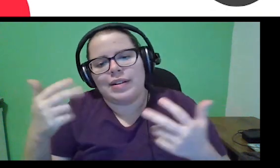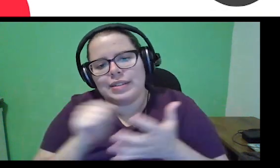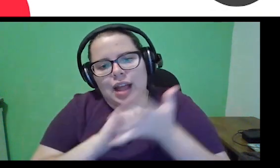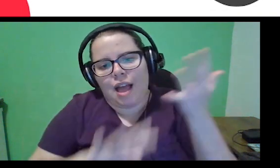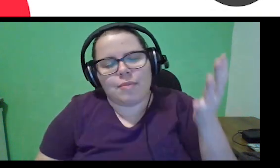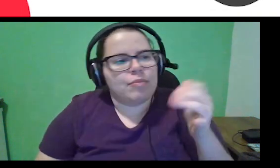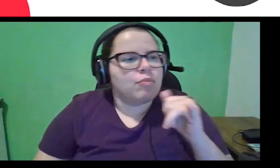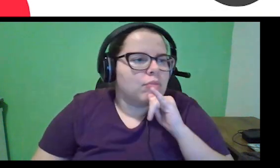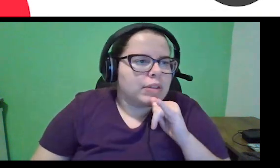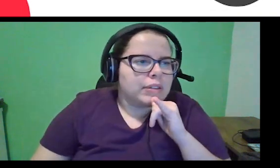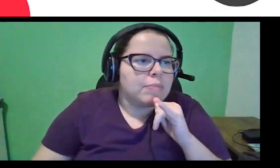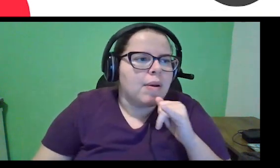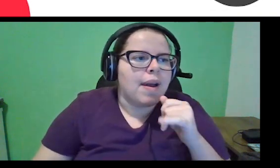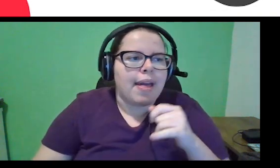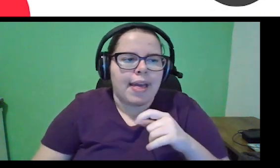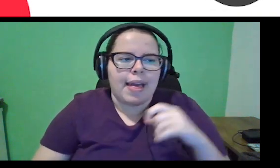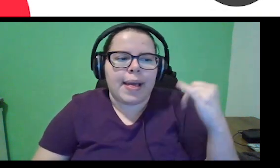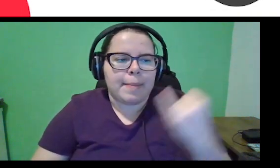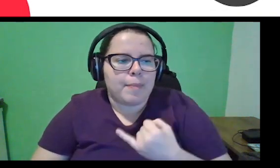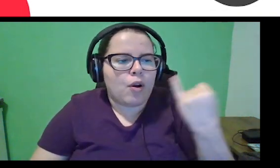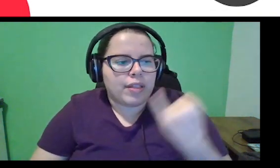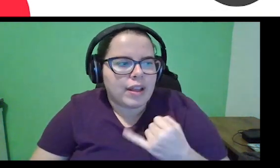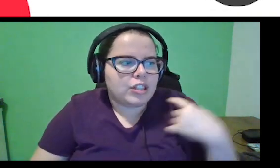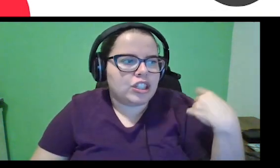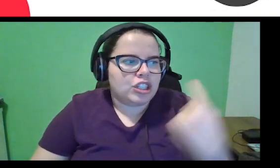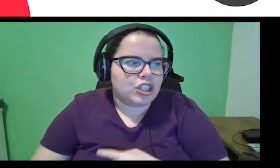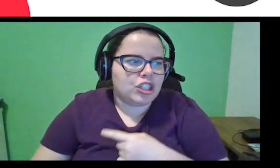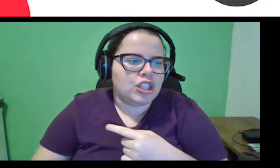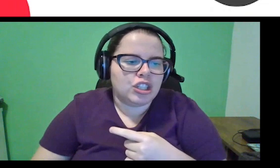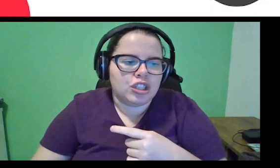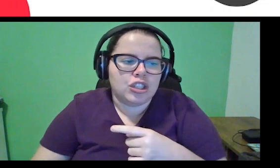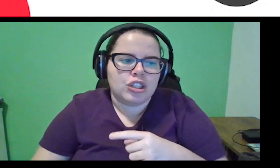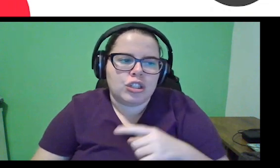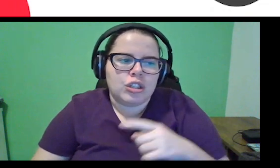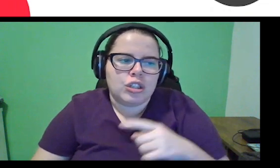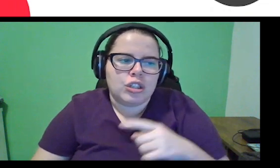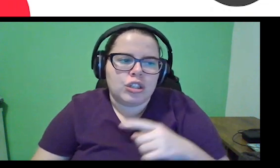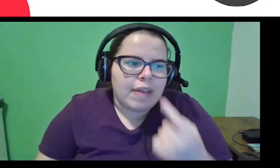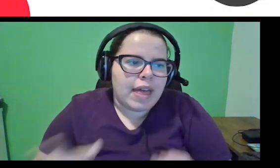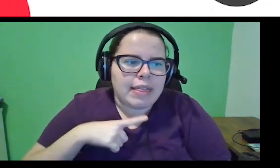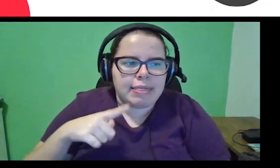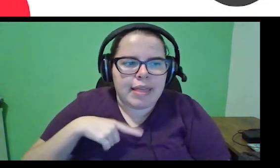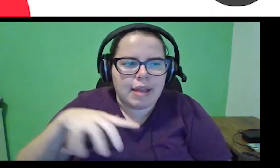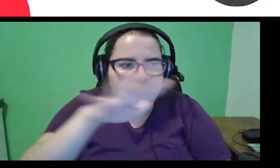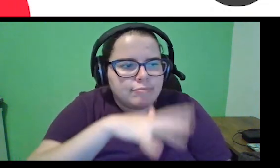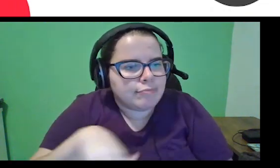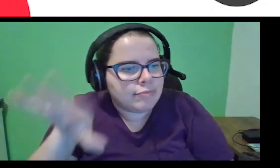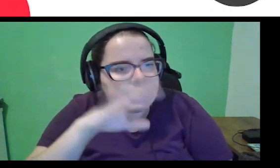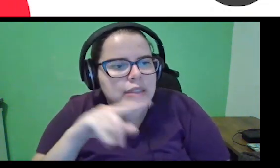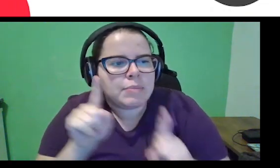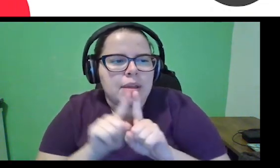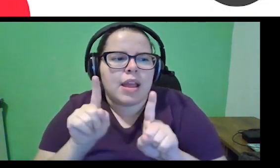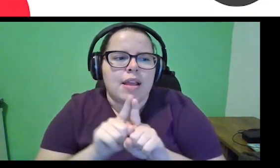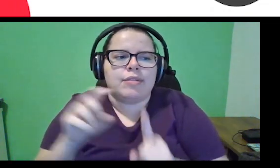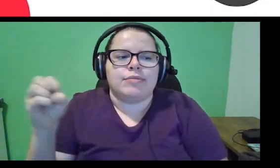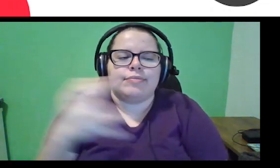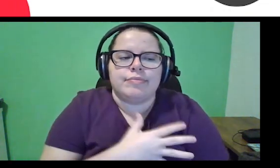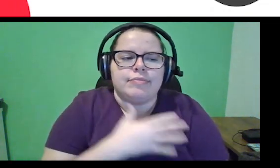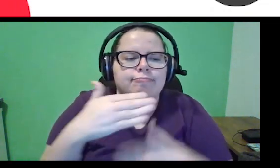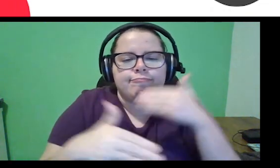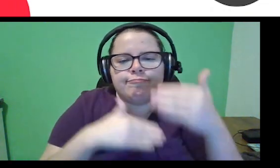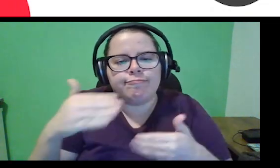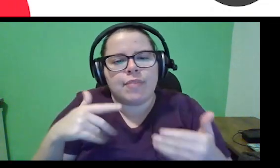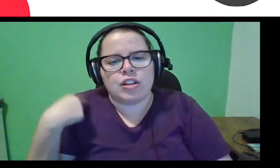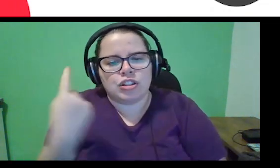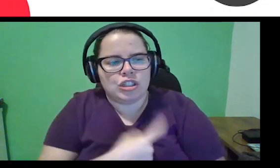Então, de qualquer forma, é muito importante ter um mapeamento dessas dependências, pode ser um novo quadro, algum elemento que a gente